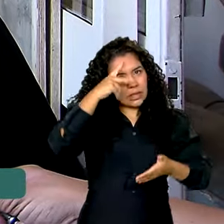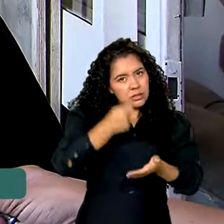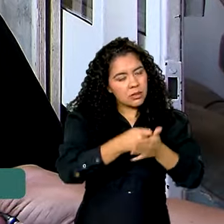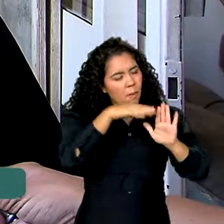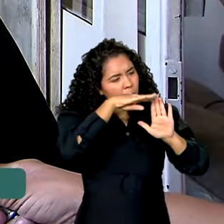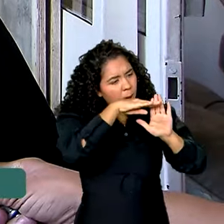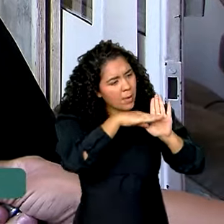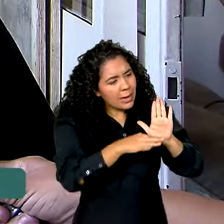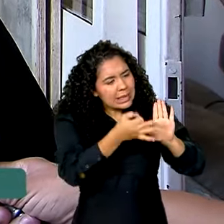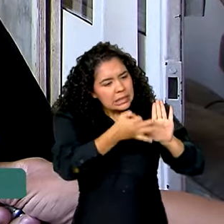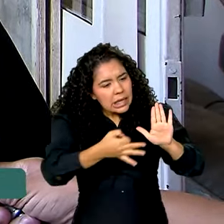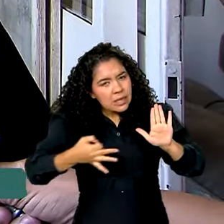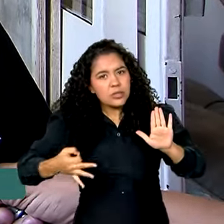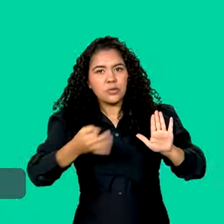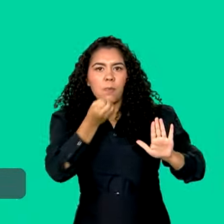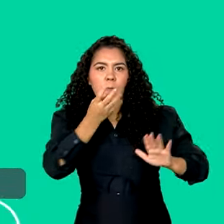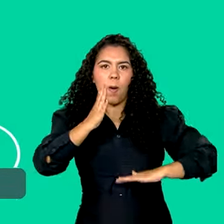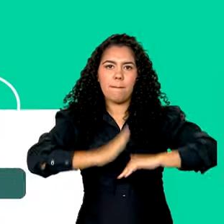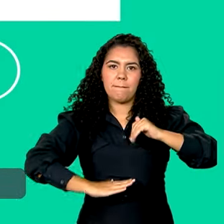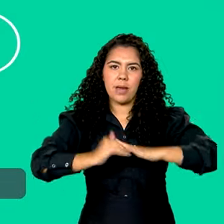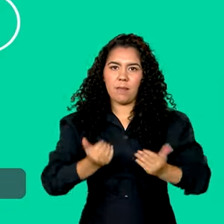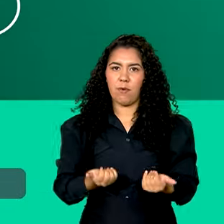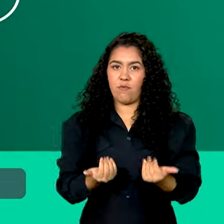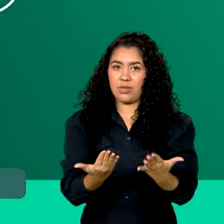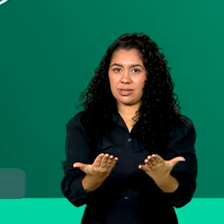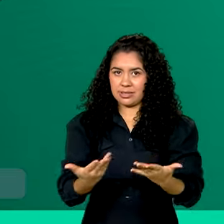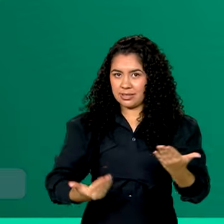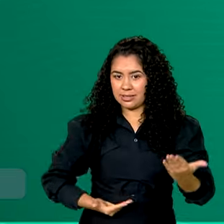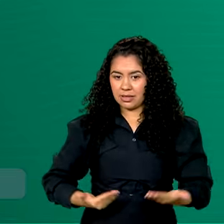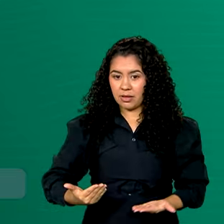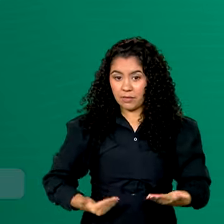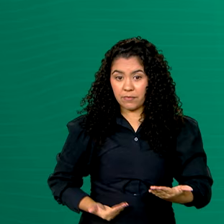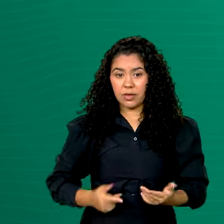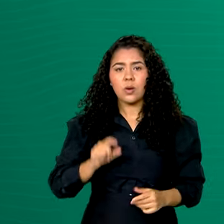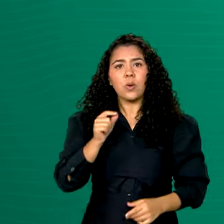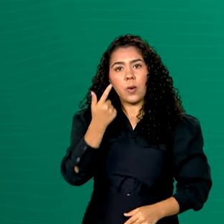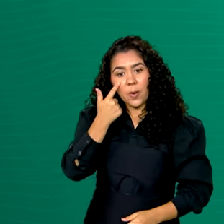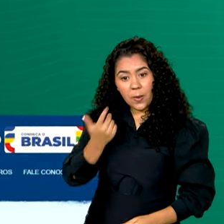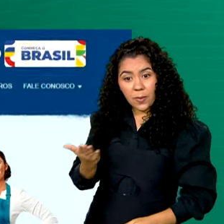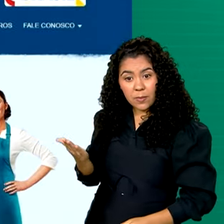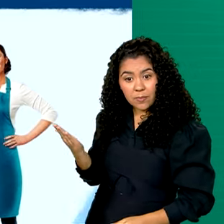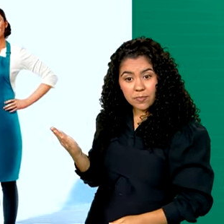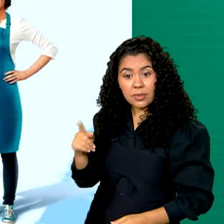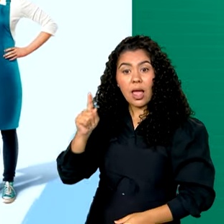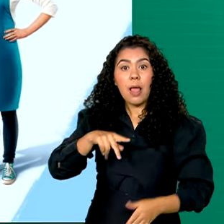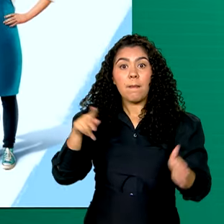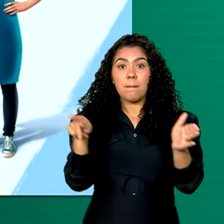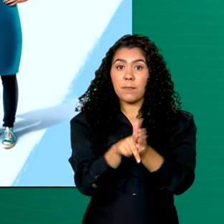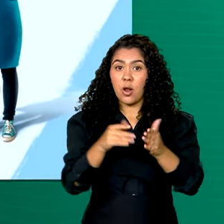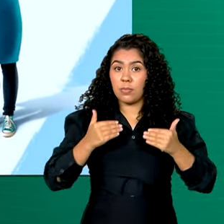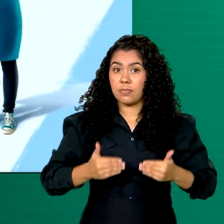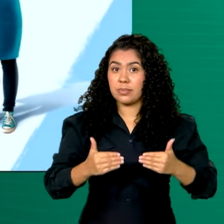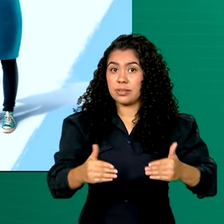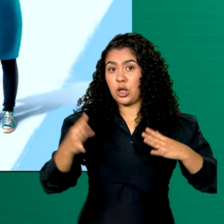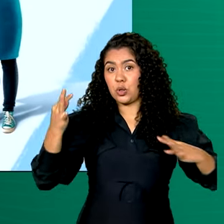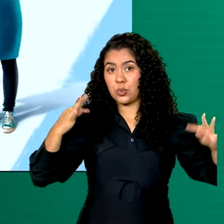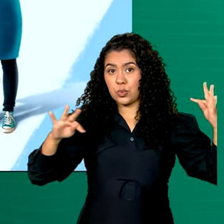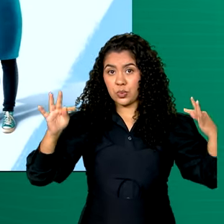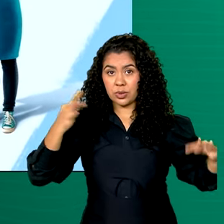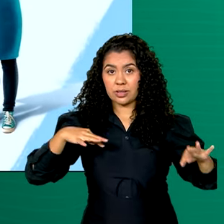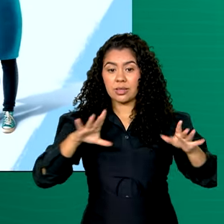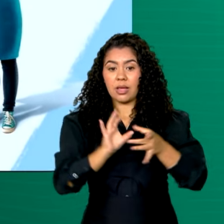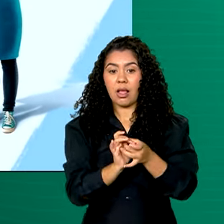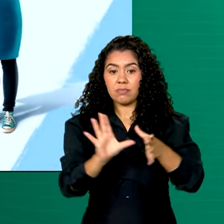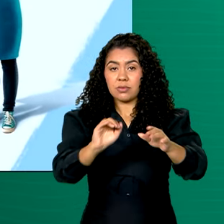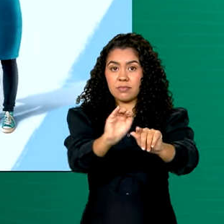a boa prática do serviço. O Cadastur é uma base de dados do Ministério do Turismo, que está disponível